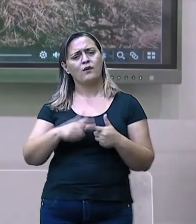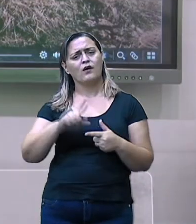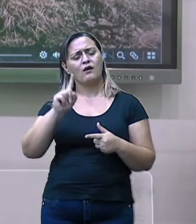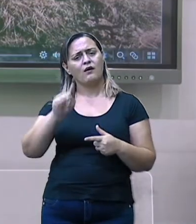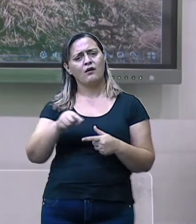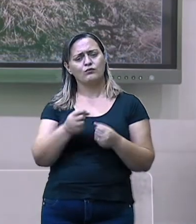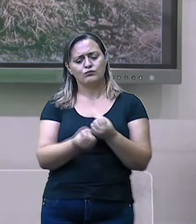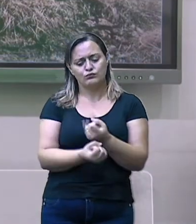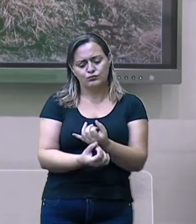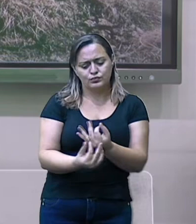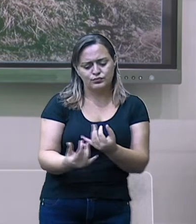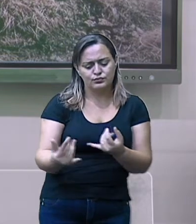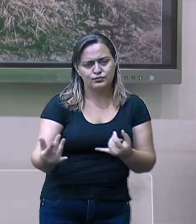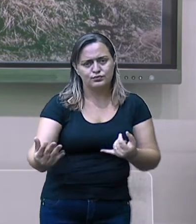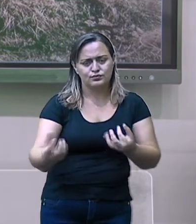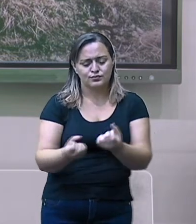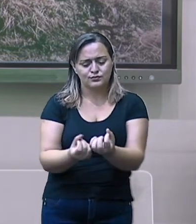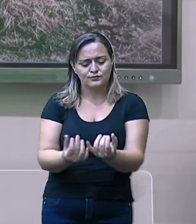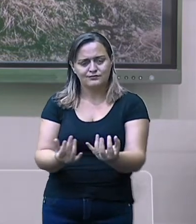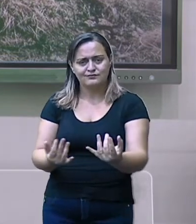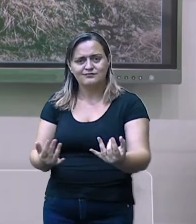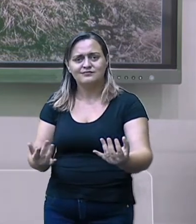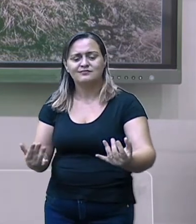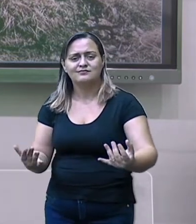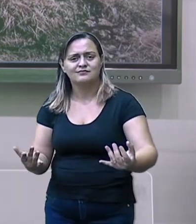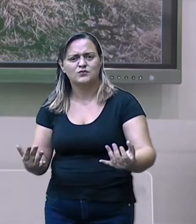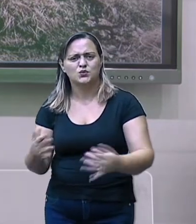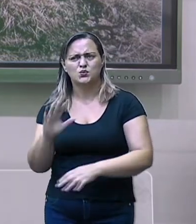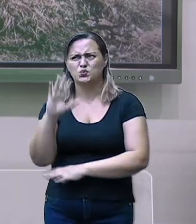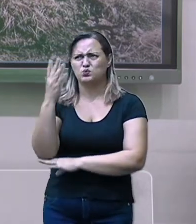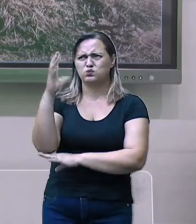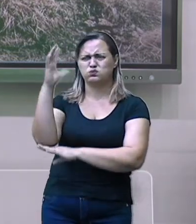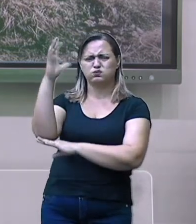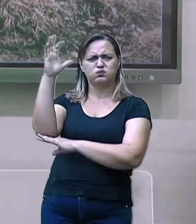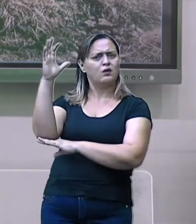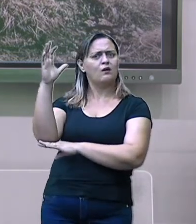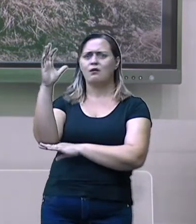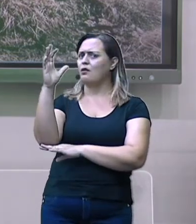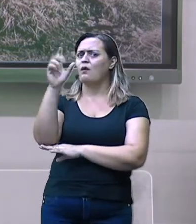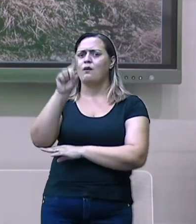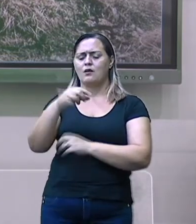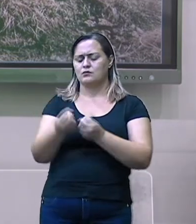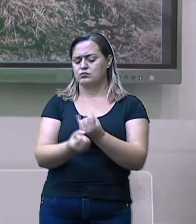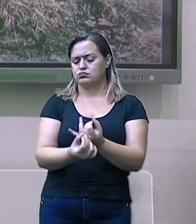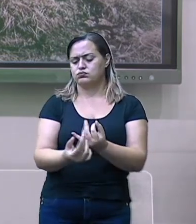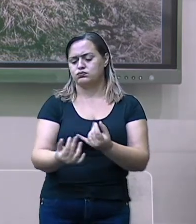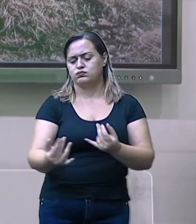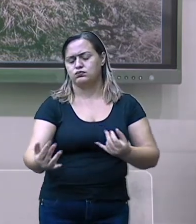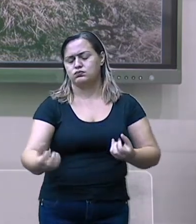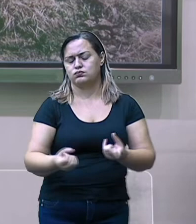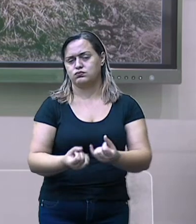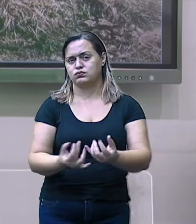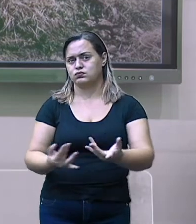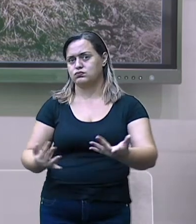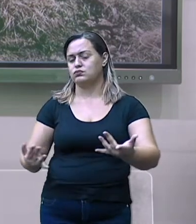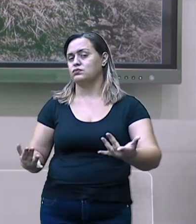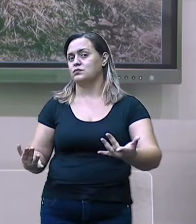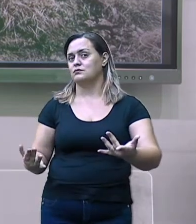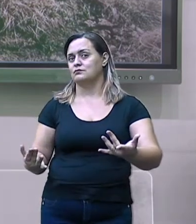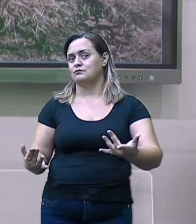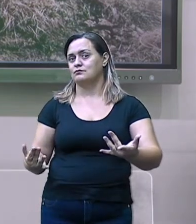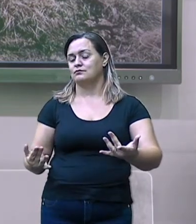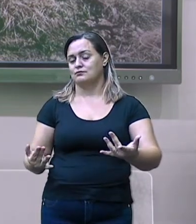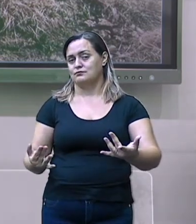rasteira. É uma vegetação que permanece coberta de gelo boa